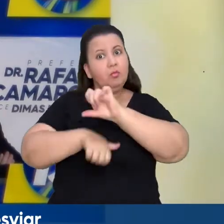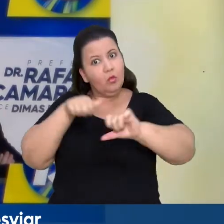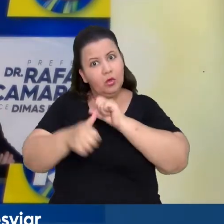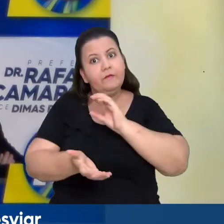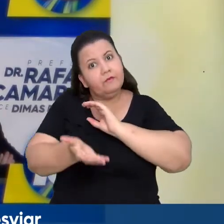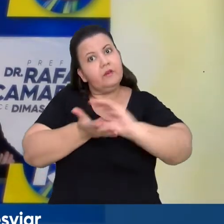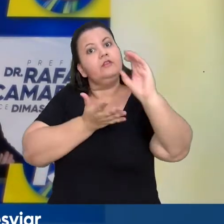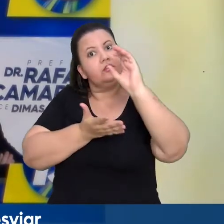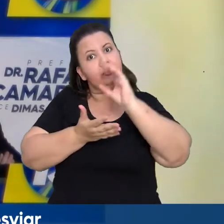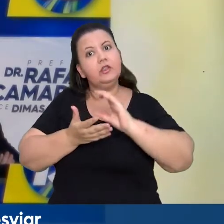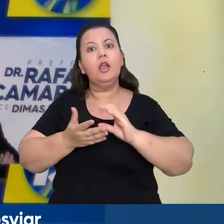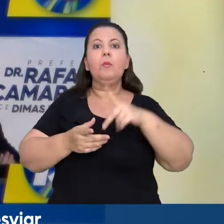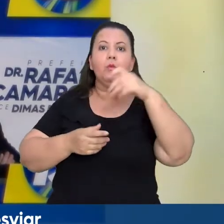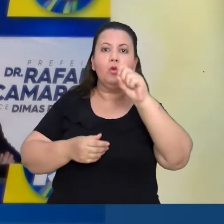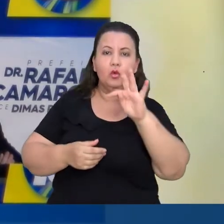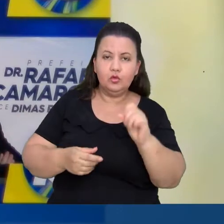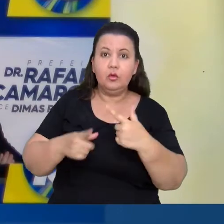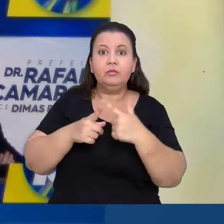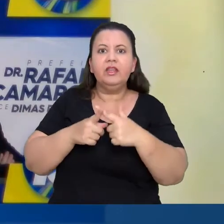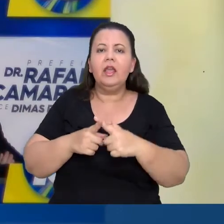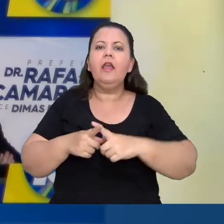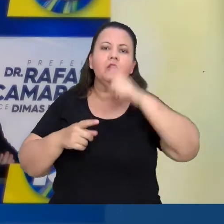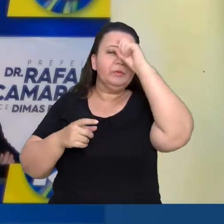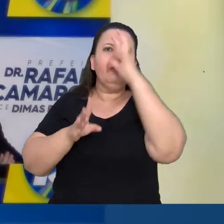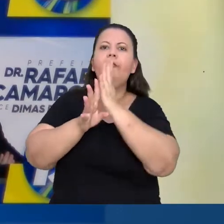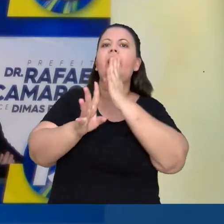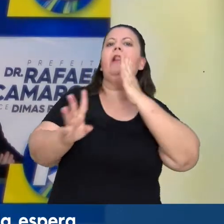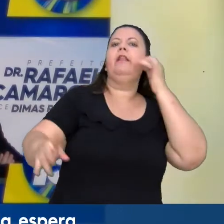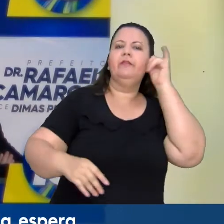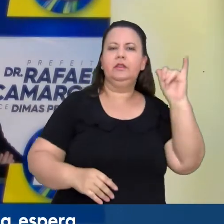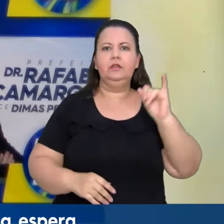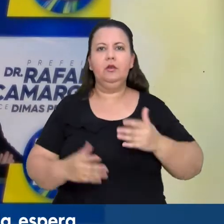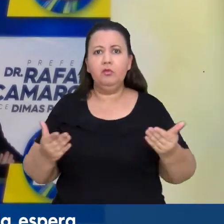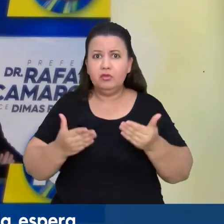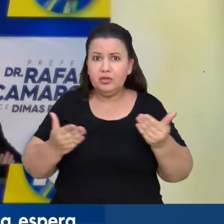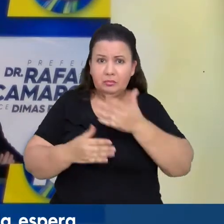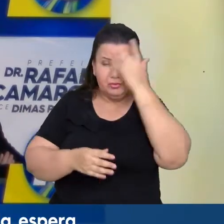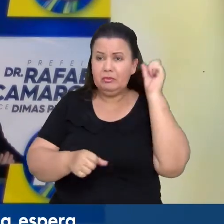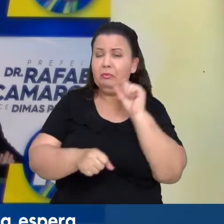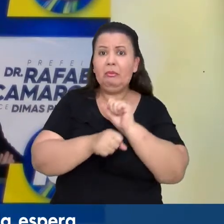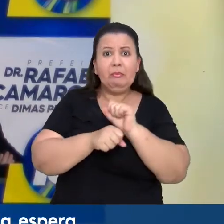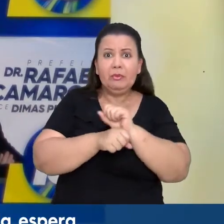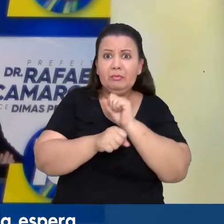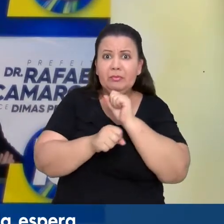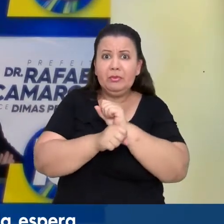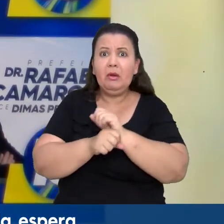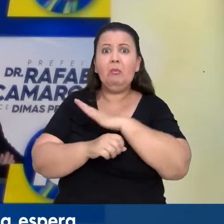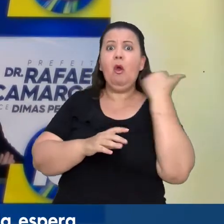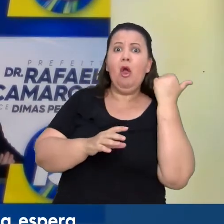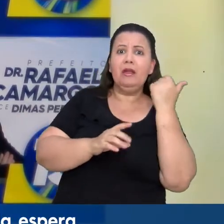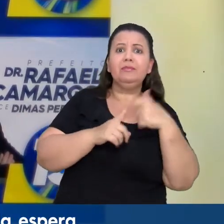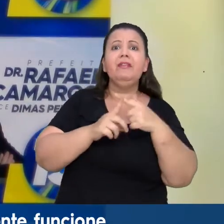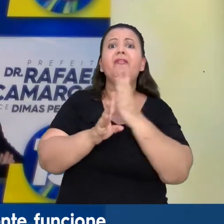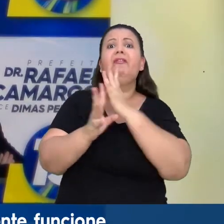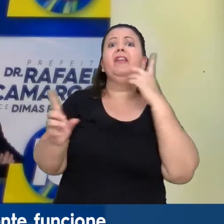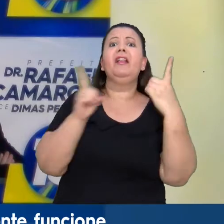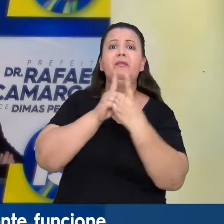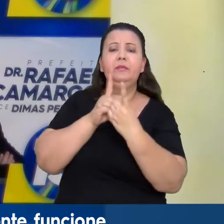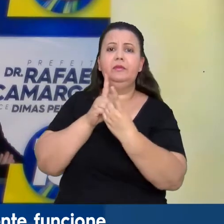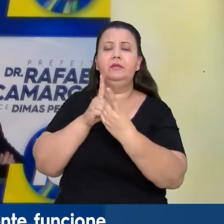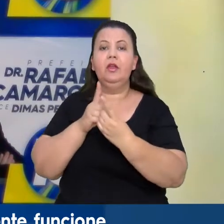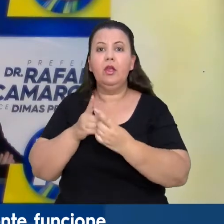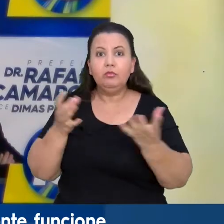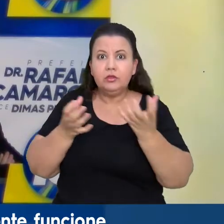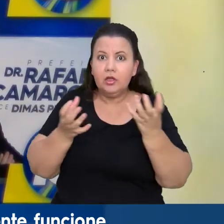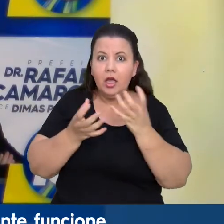vamos mudar e investir nessas unidades para desviar o fluxo dos grandes hospitais. Hoje as pessoas morrem ou deixam o tratamento pela espera, um centro de